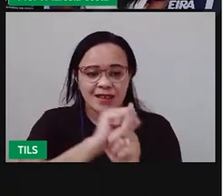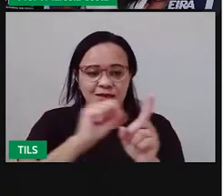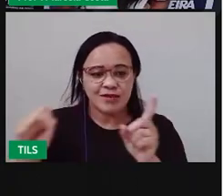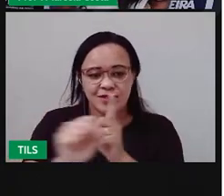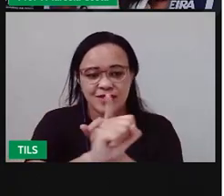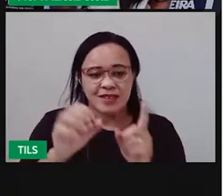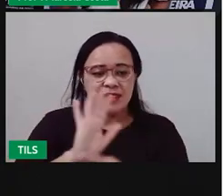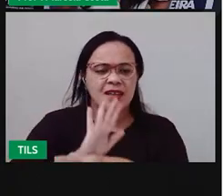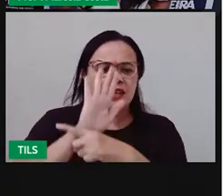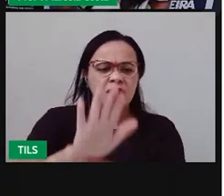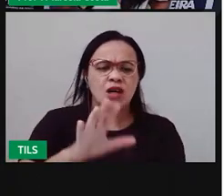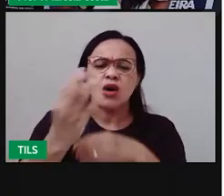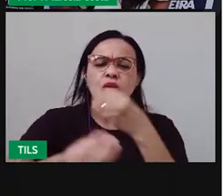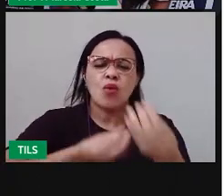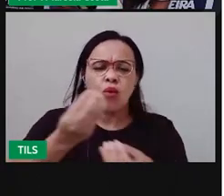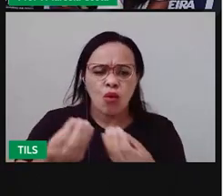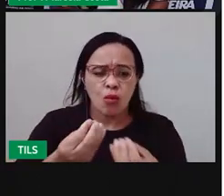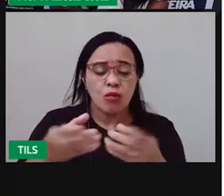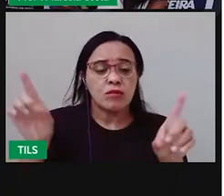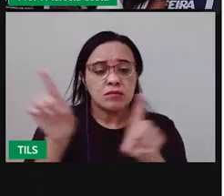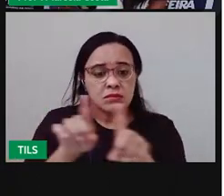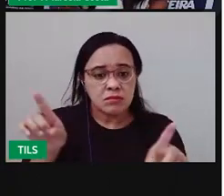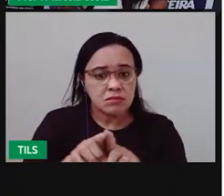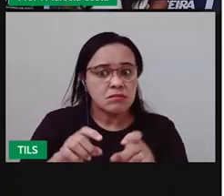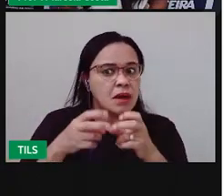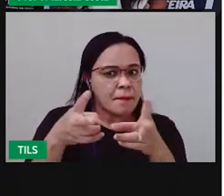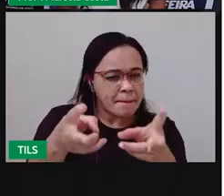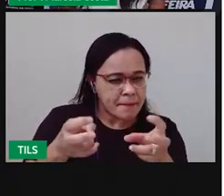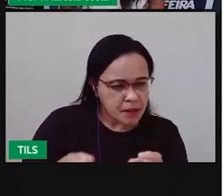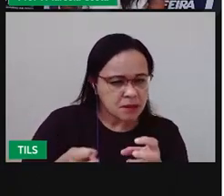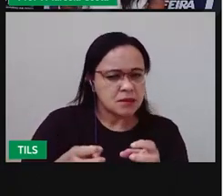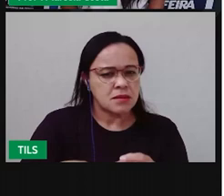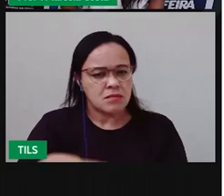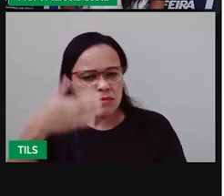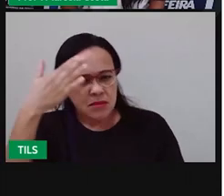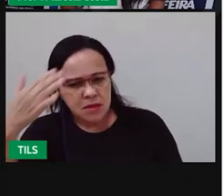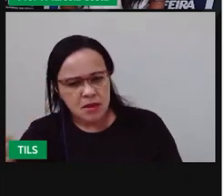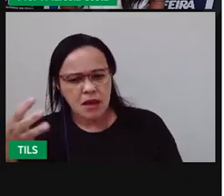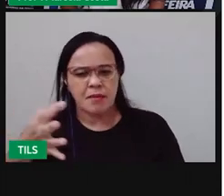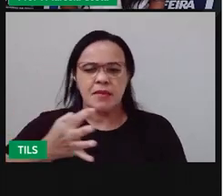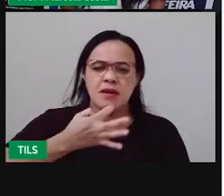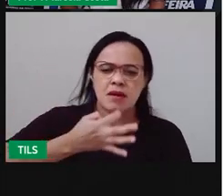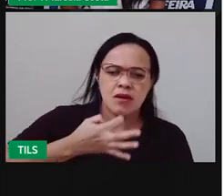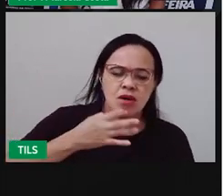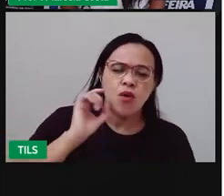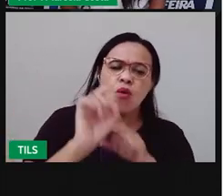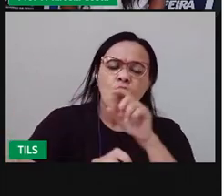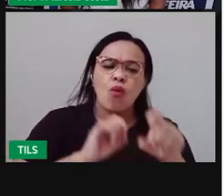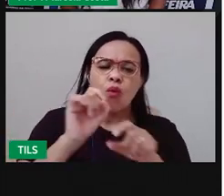aprender a reconhecer e apreciar uma expressão artística,